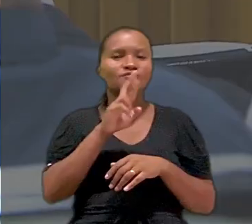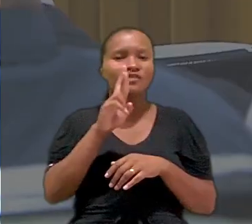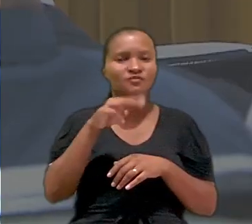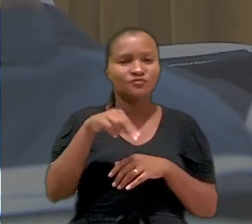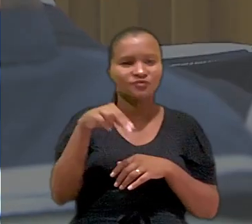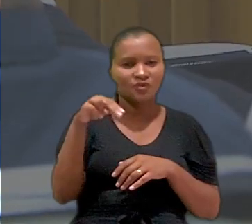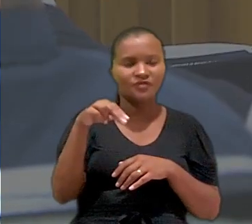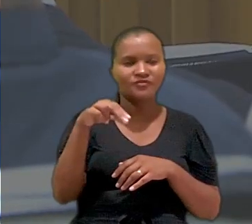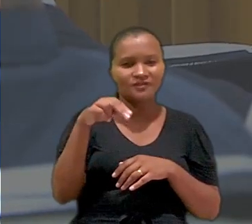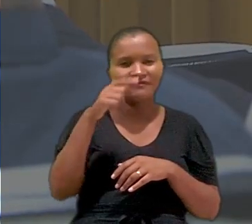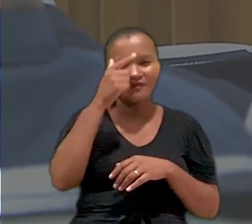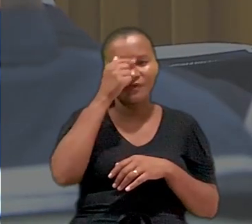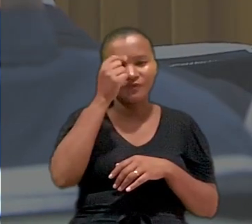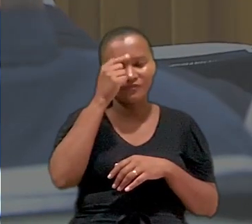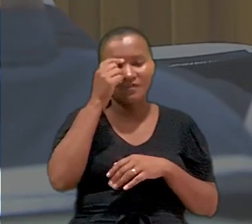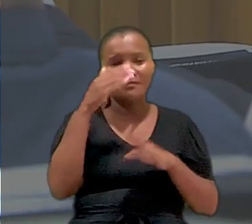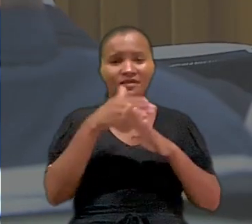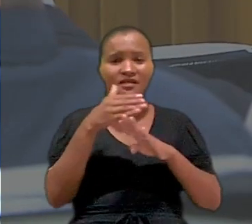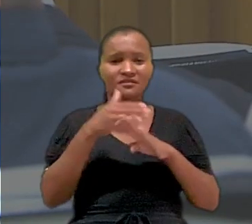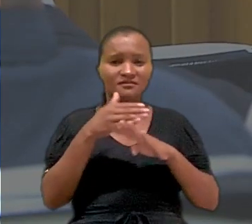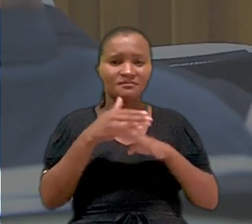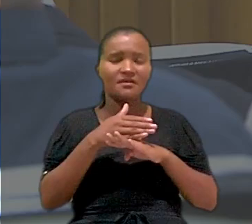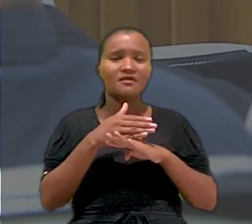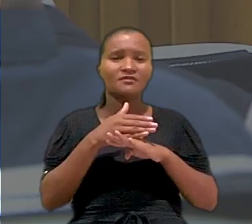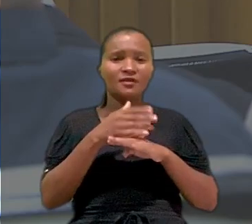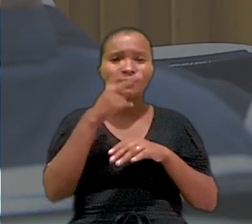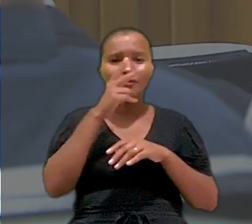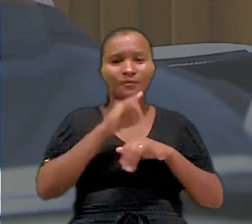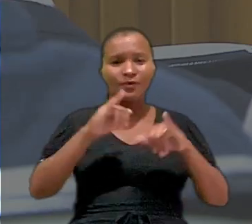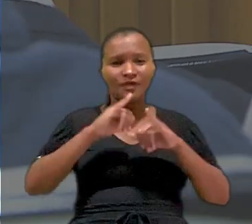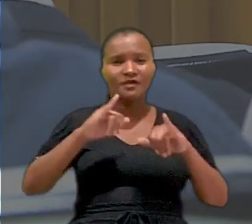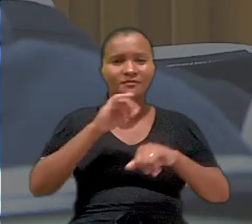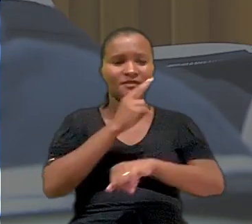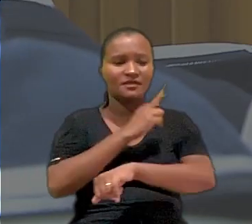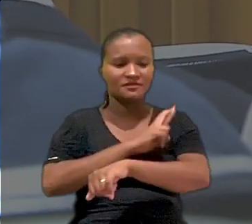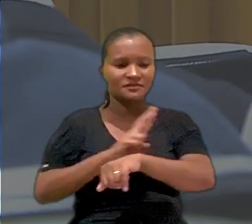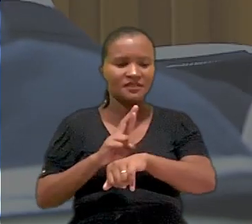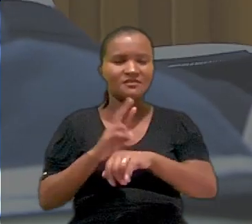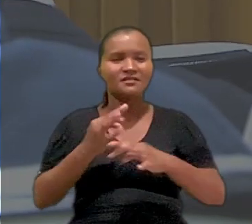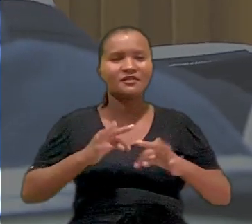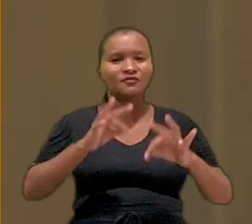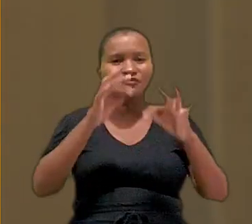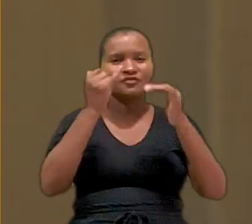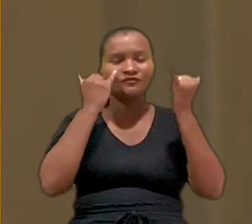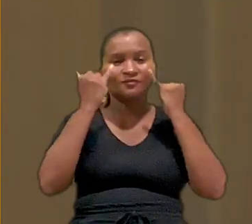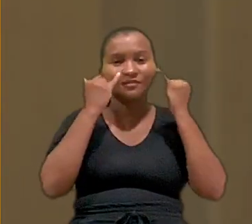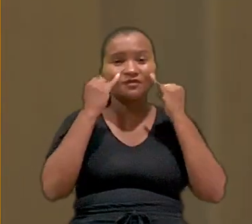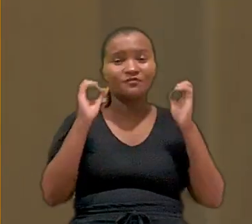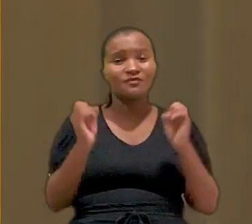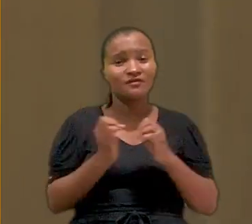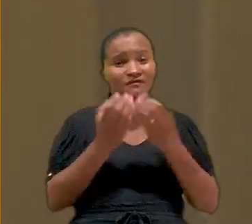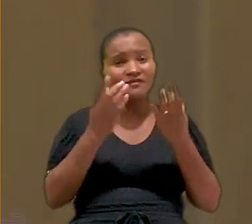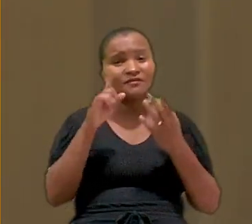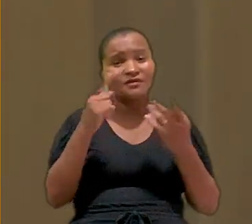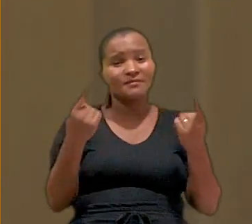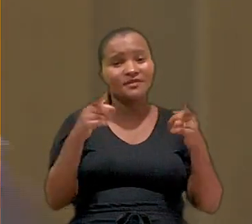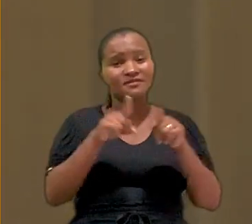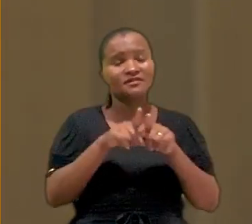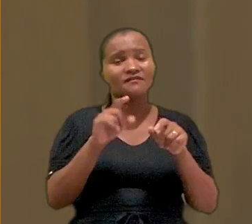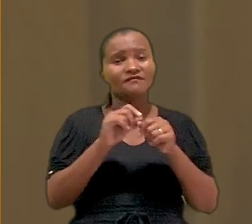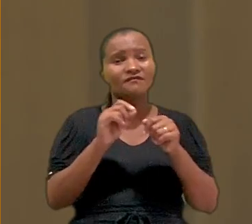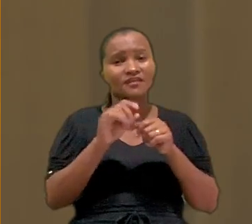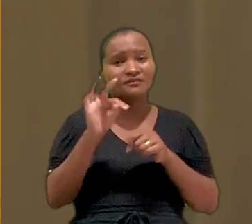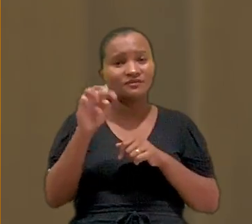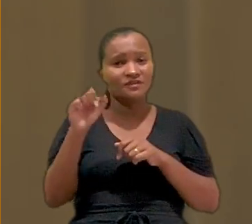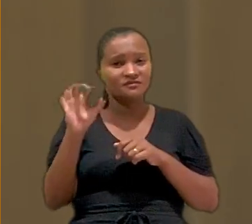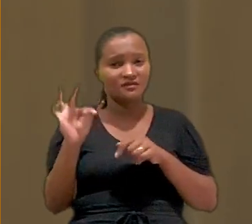Norte. Eles participaram de atividades do Programa de Residência em Tecnologia da Informação. O evento é resultado de uma parceria